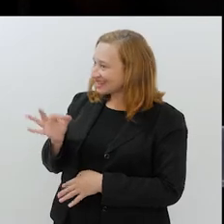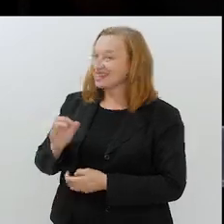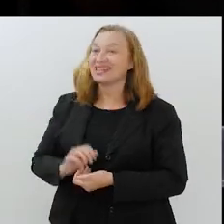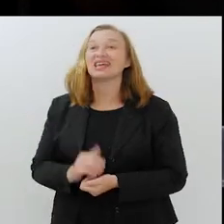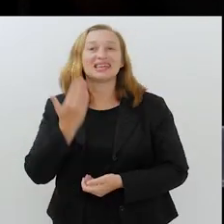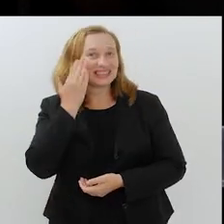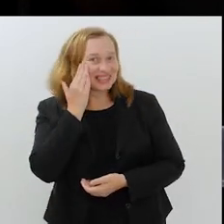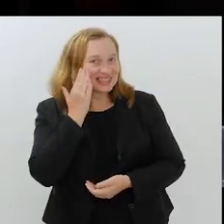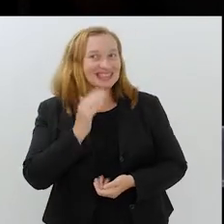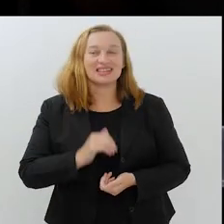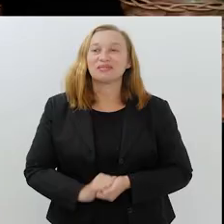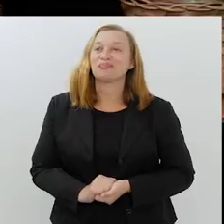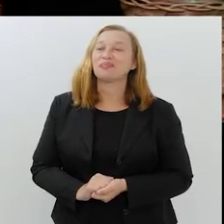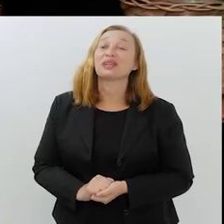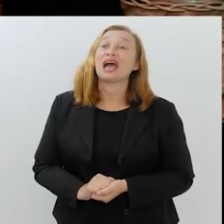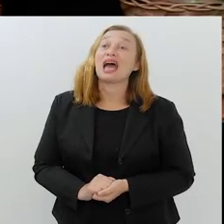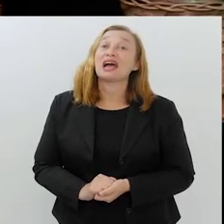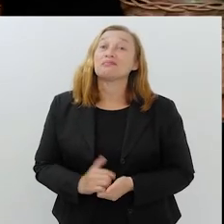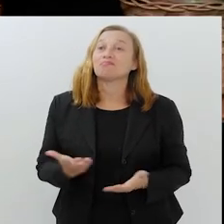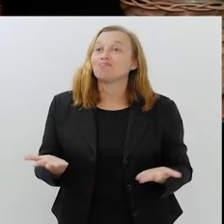certo. Deu para entender.